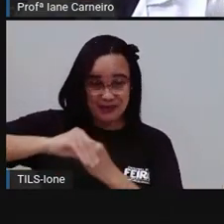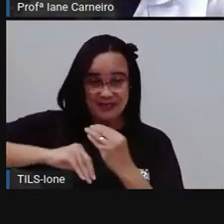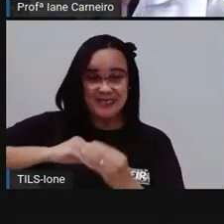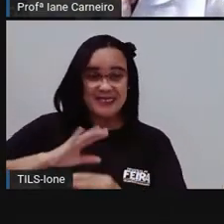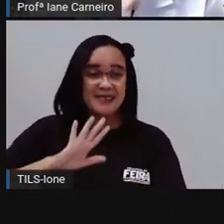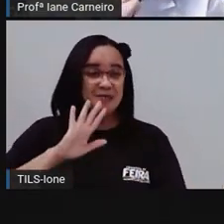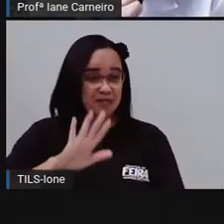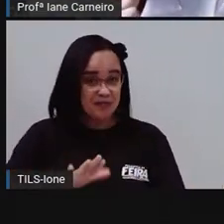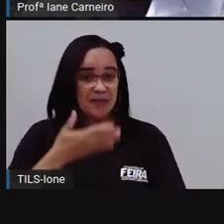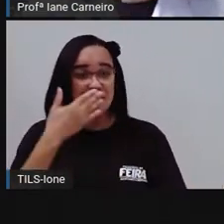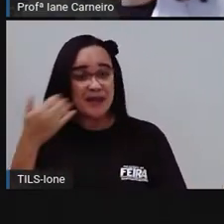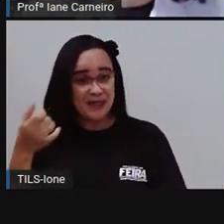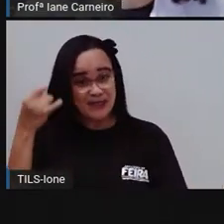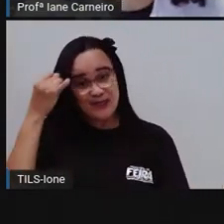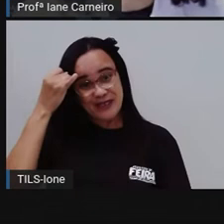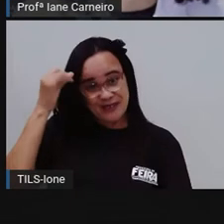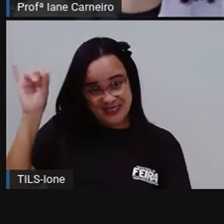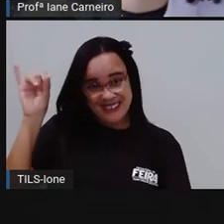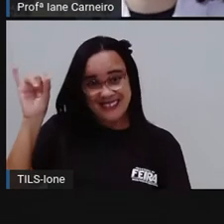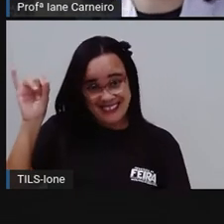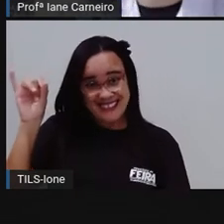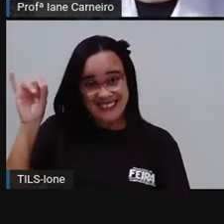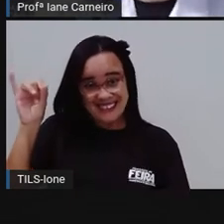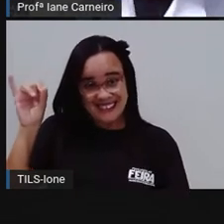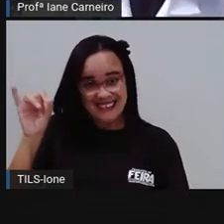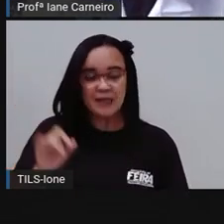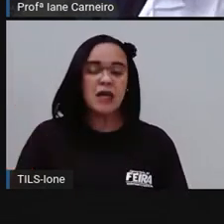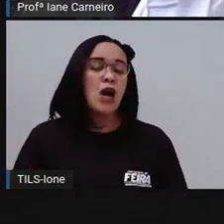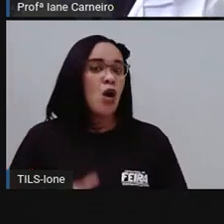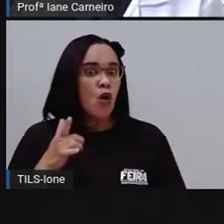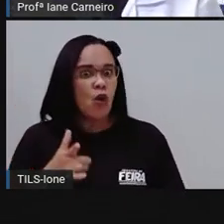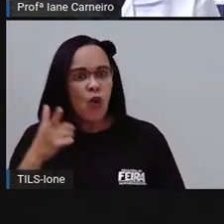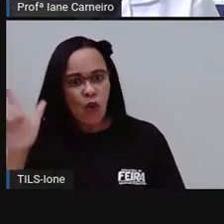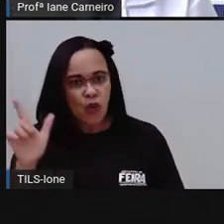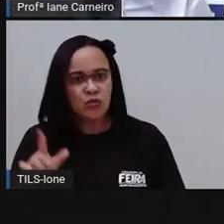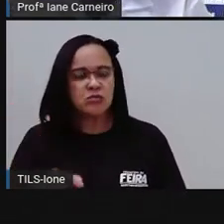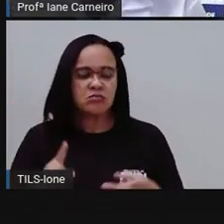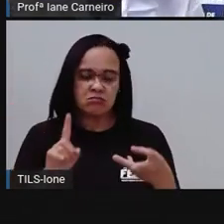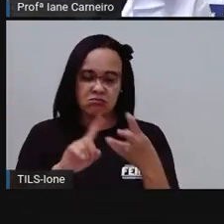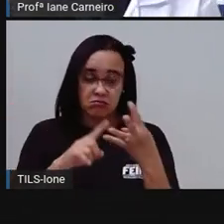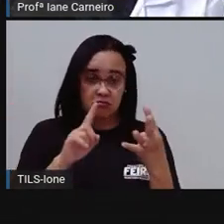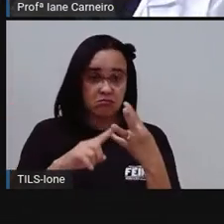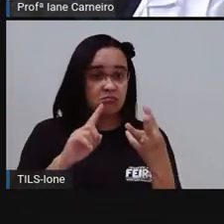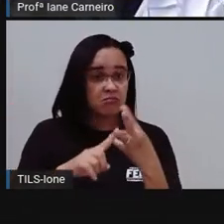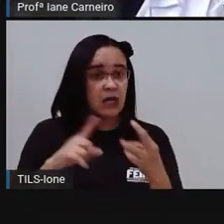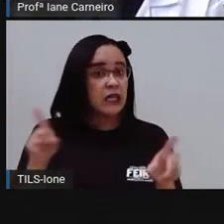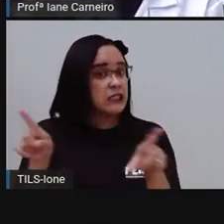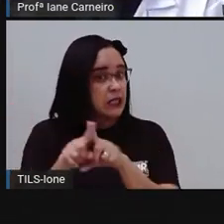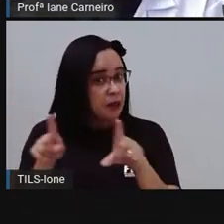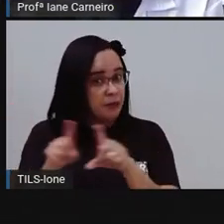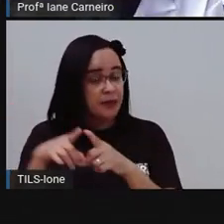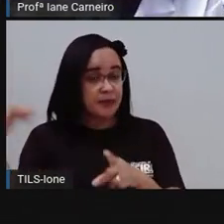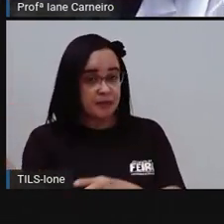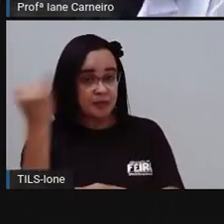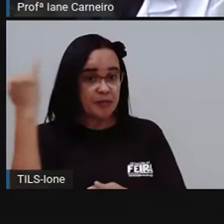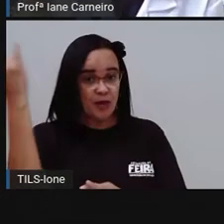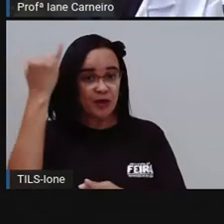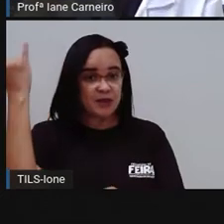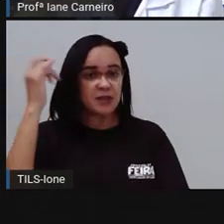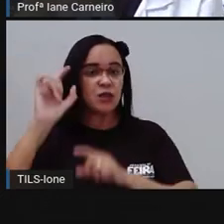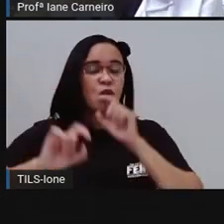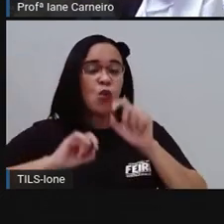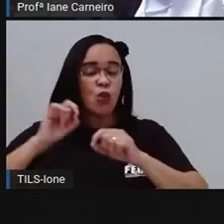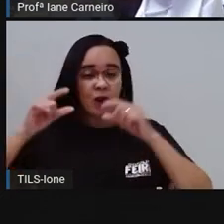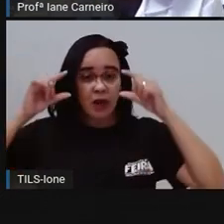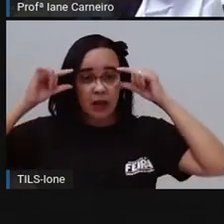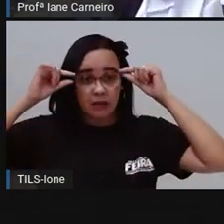Uma coisa importante, ó, é o óculos. É um objeto pessoal, vocês sabiam disso? Esse óculos aqui da PRO, ele foi